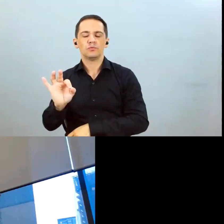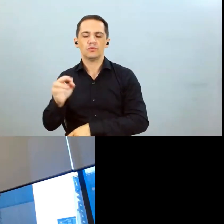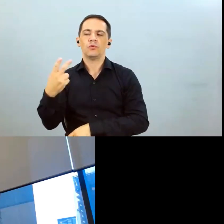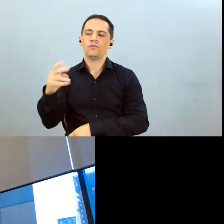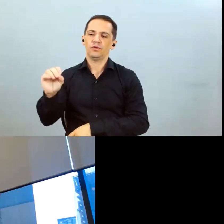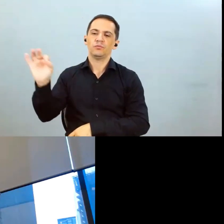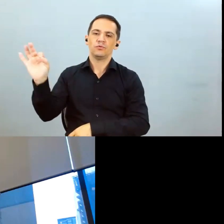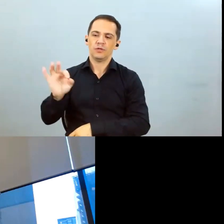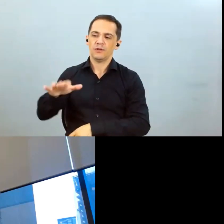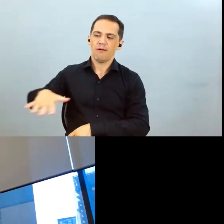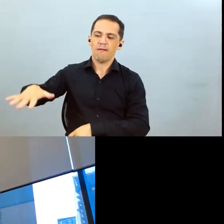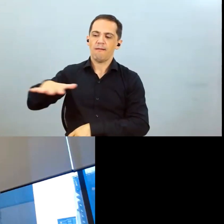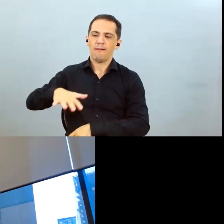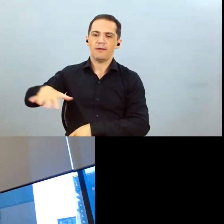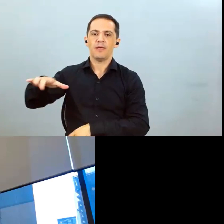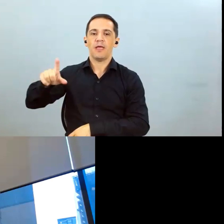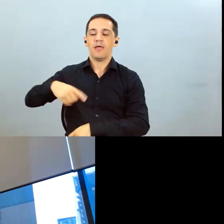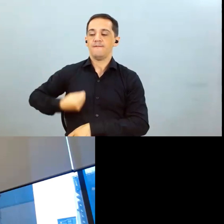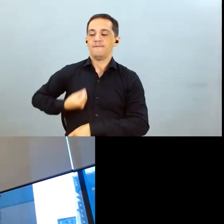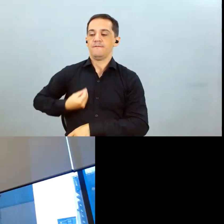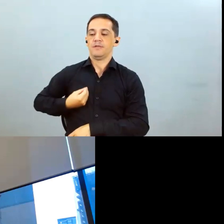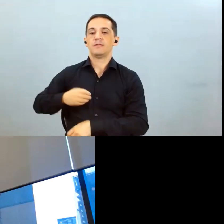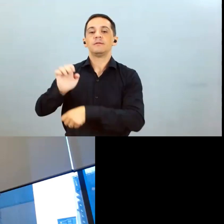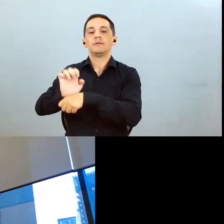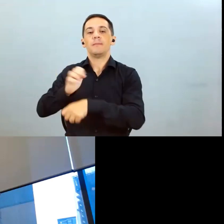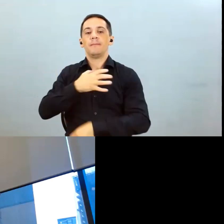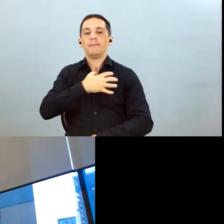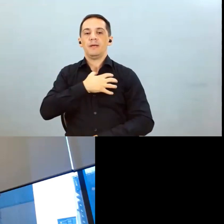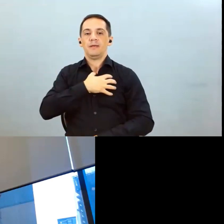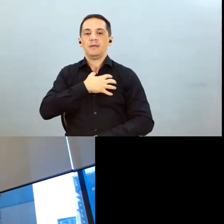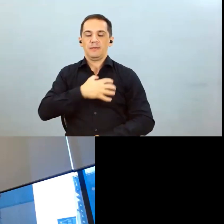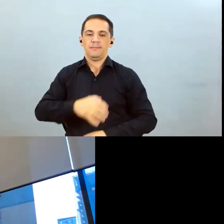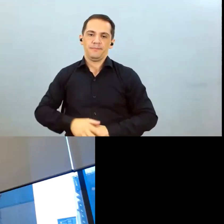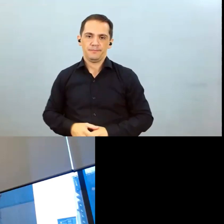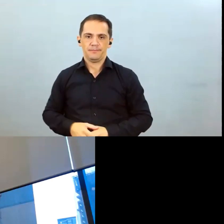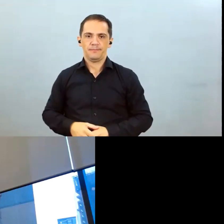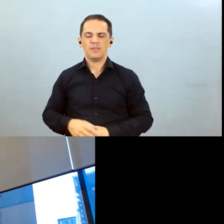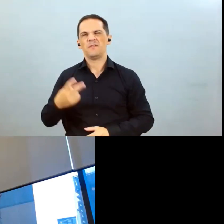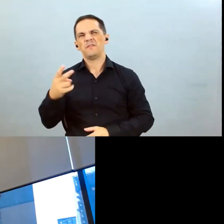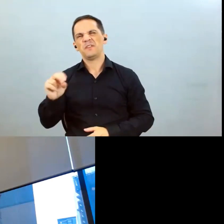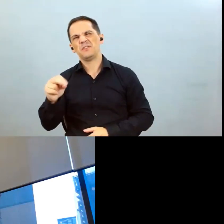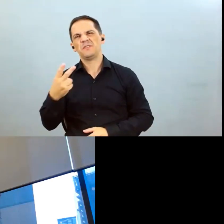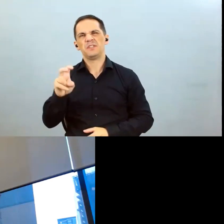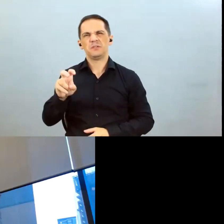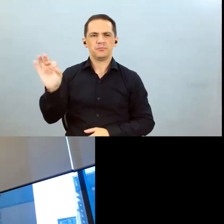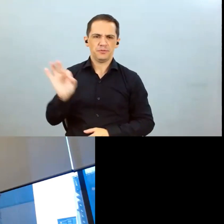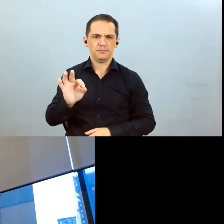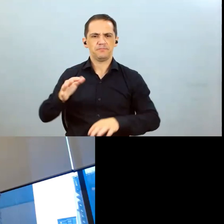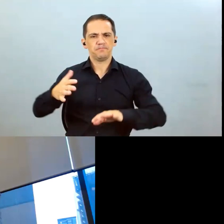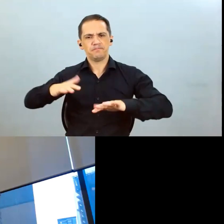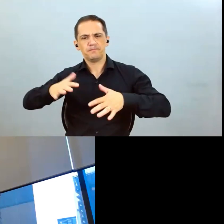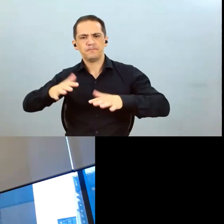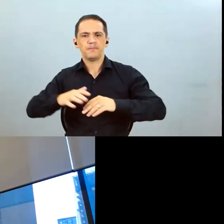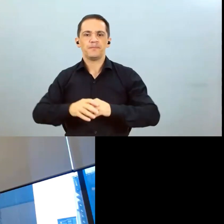na Bahia 20 a 25 depende da cultura né que está mas mesmo dentro da Bahia nos piores